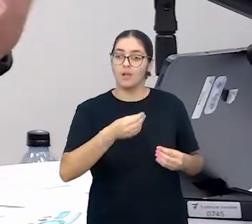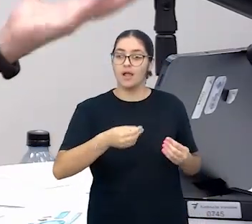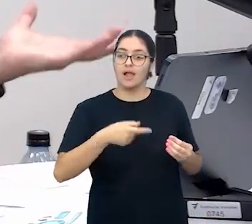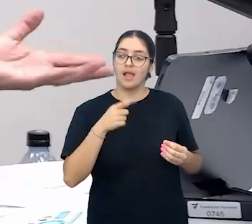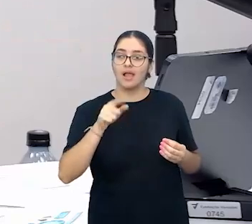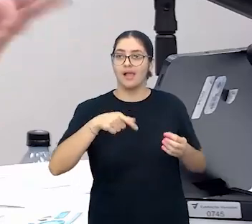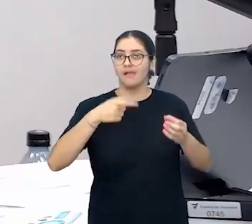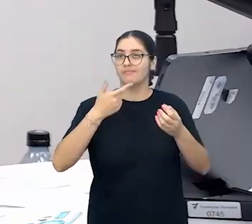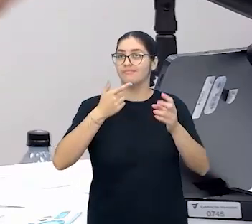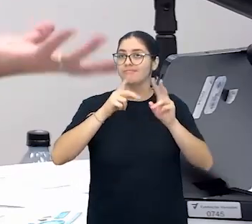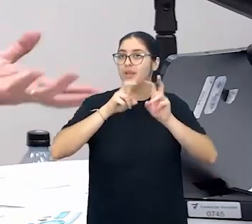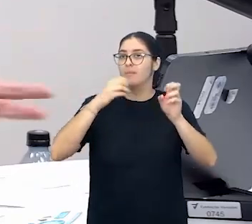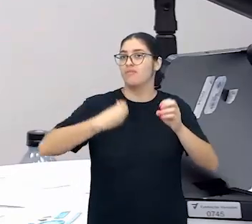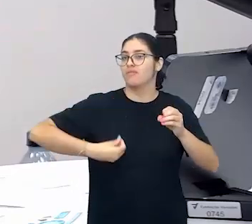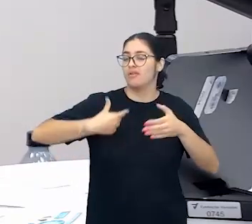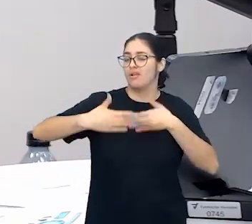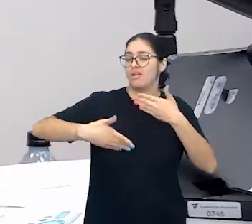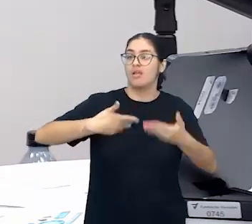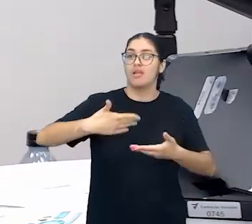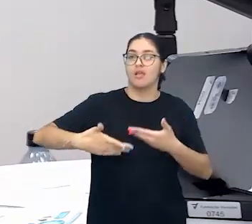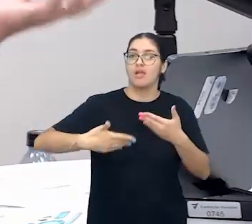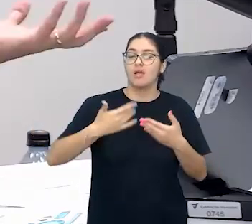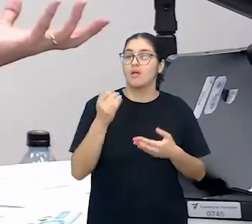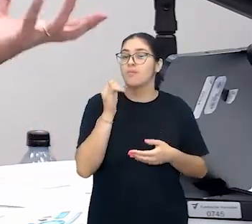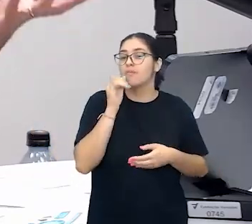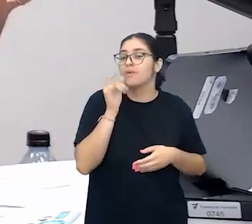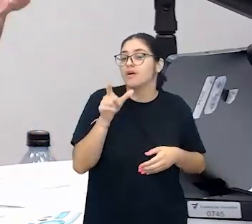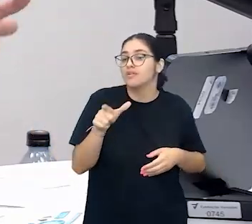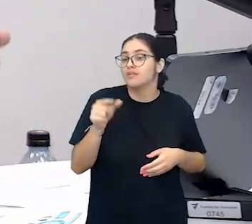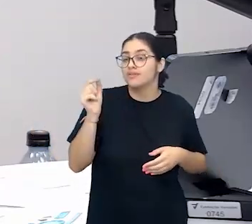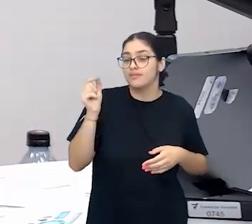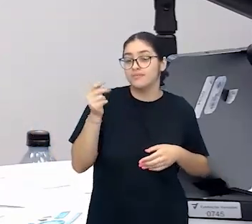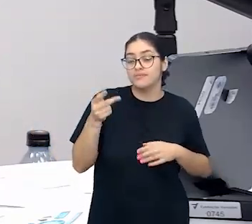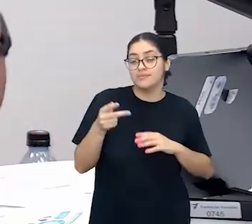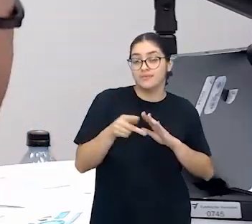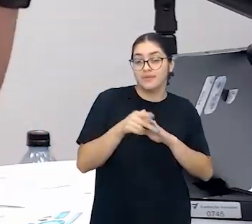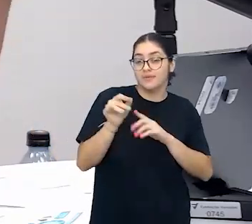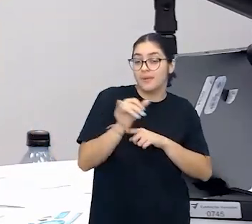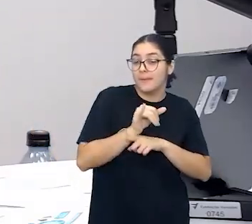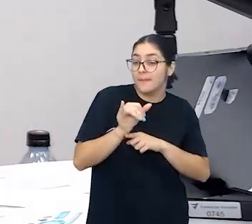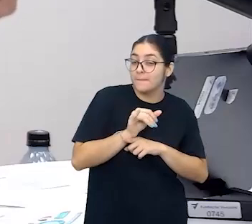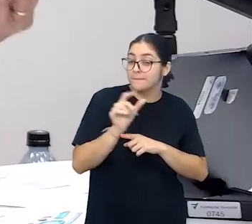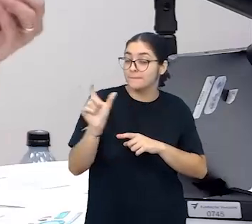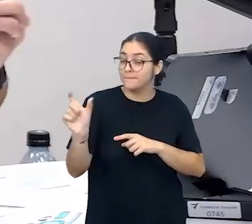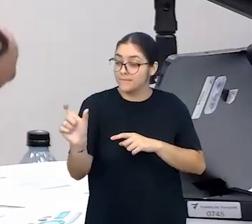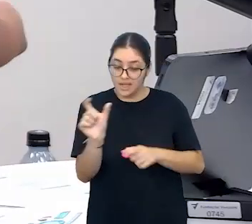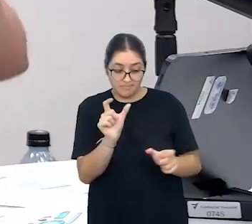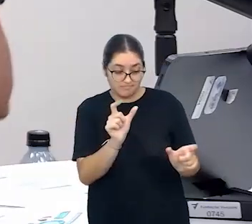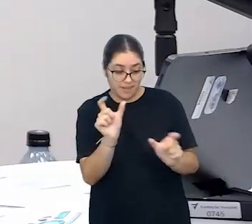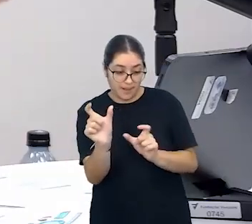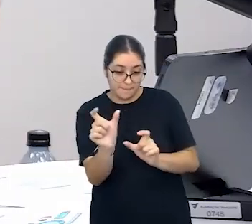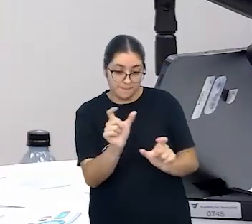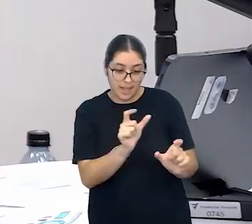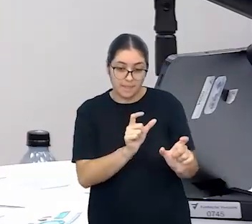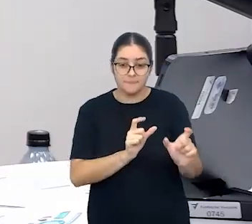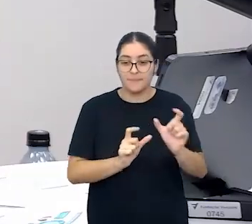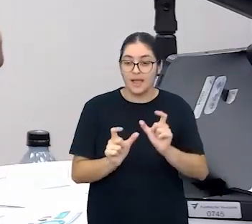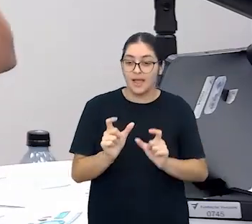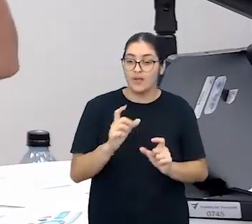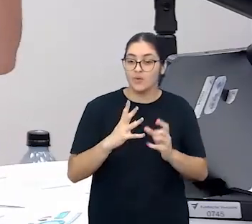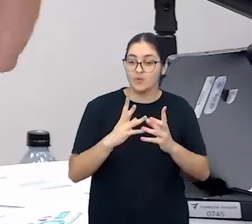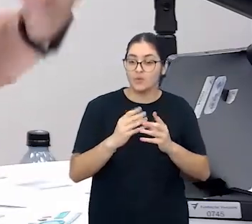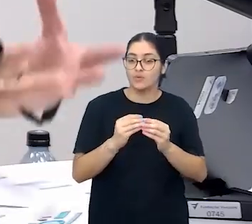vida cotidiana com brilhantismo de escolhas, né? As escolhas de palavras que ela colocou, todo o conjunto,